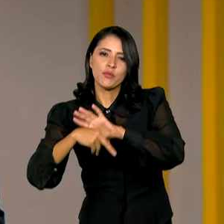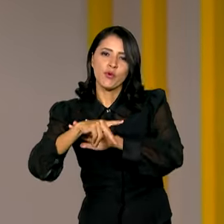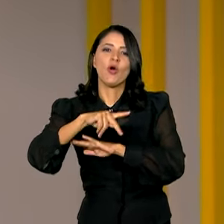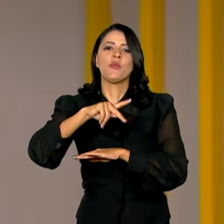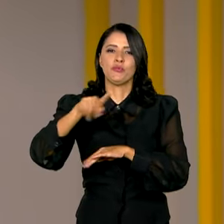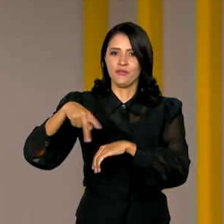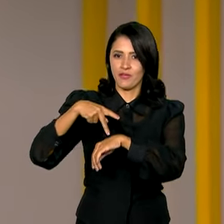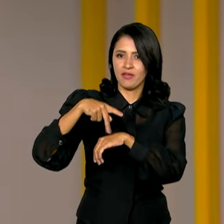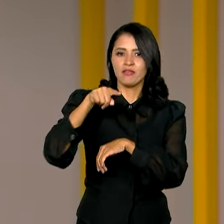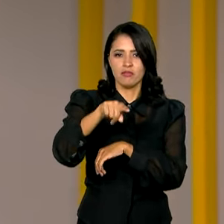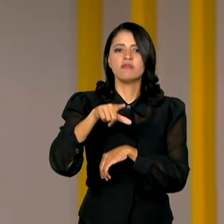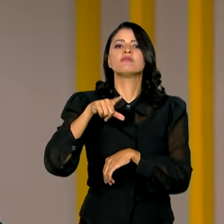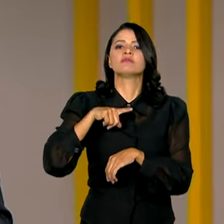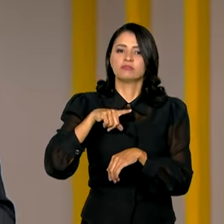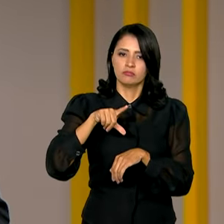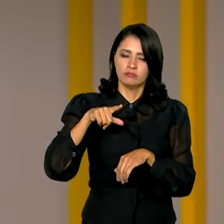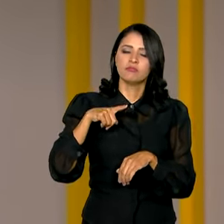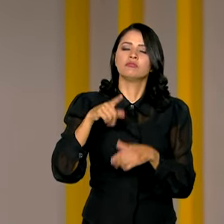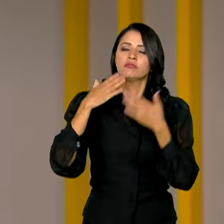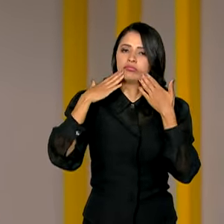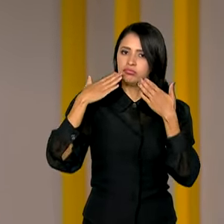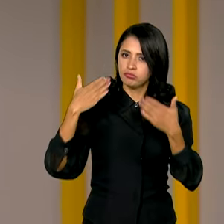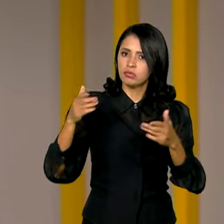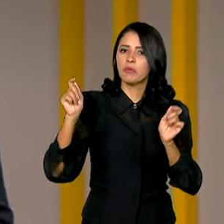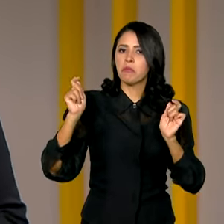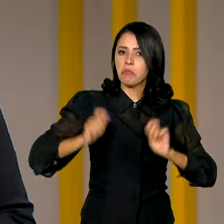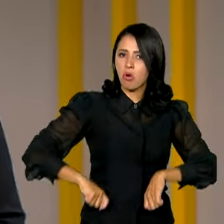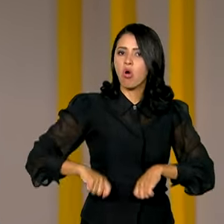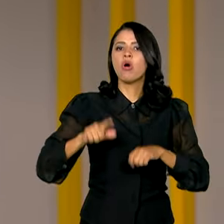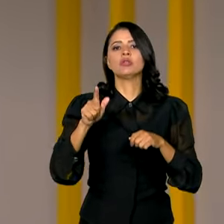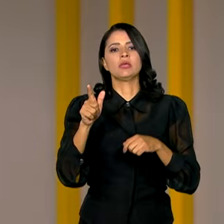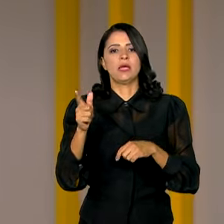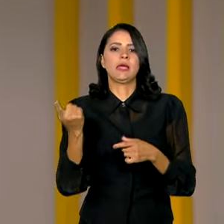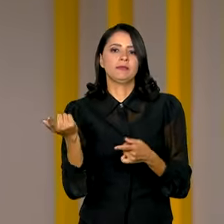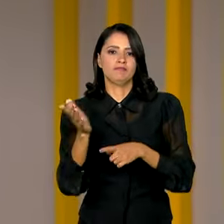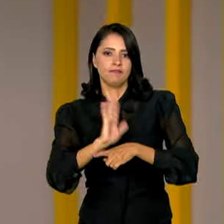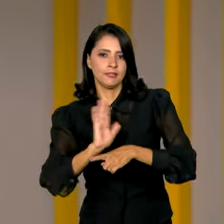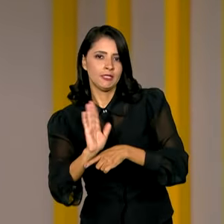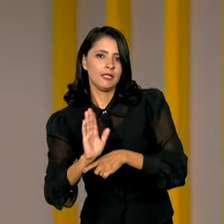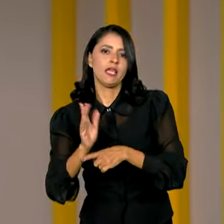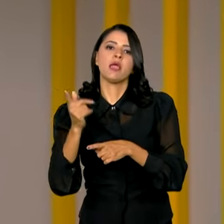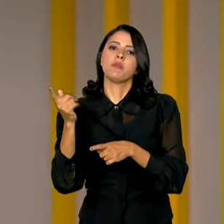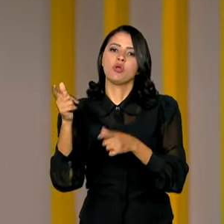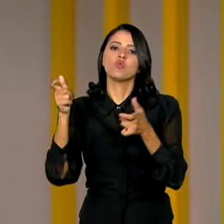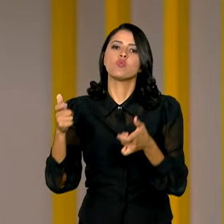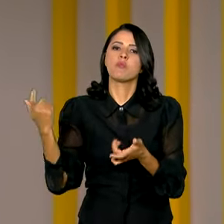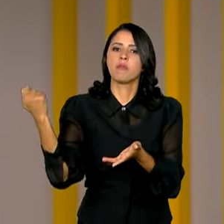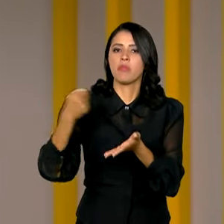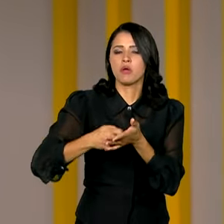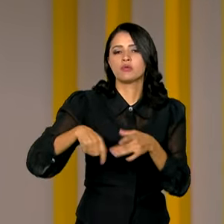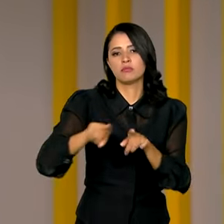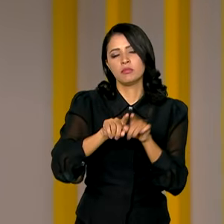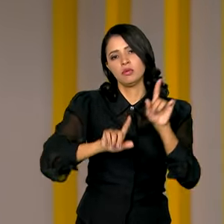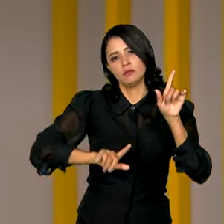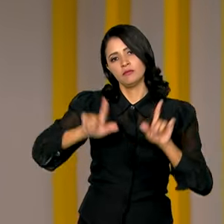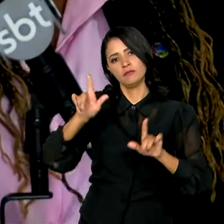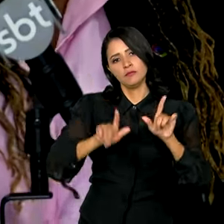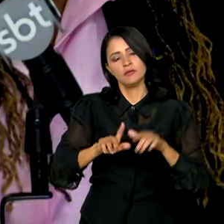espaço mínimo garantido para exibição em sessões de cinema e em canais pagos da televisão.